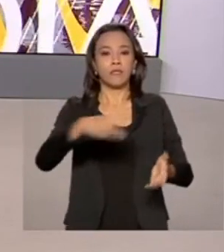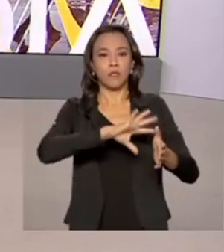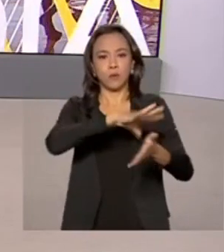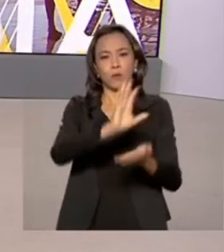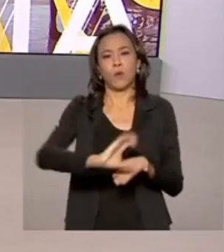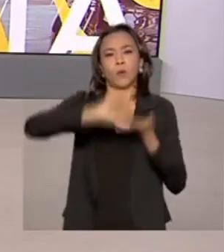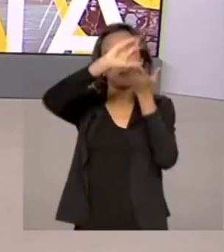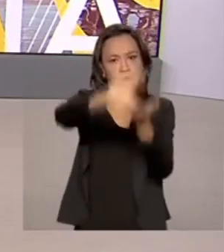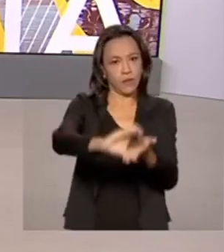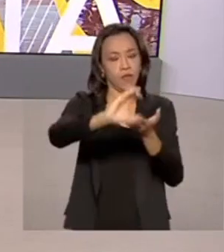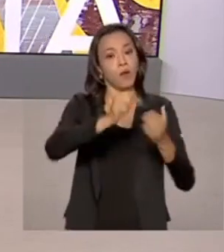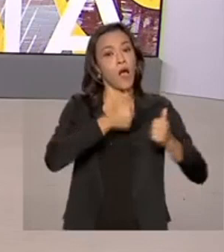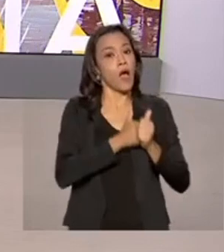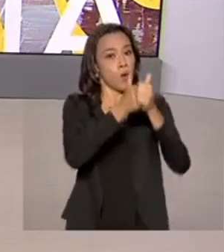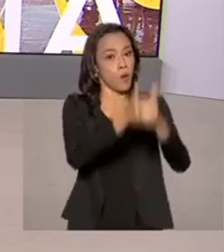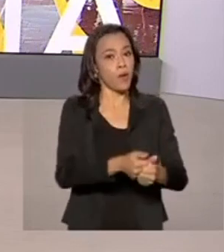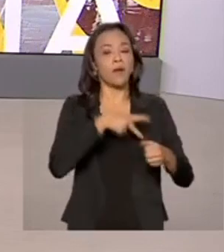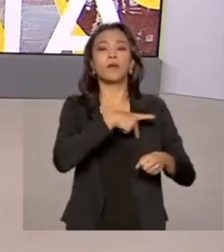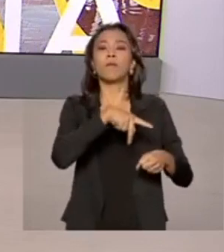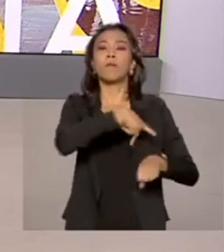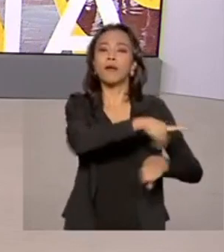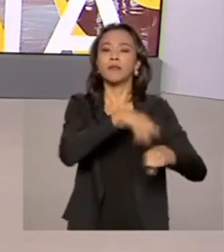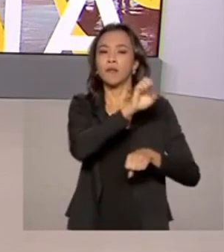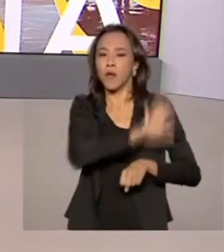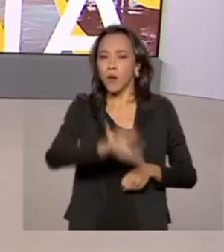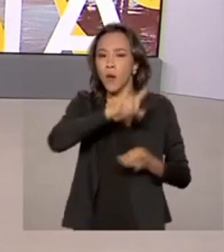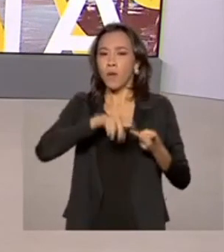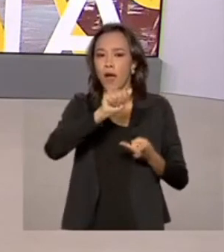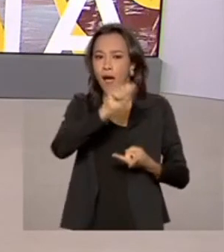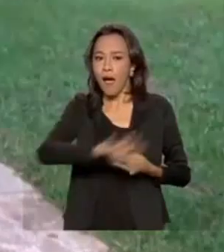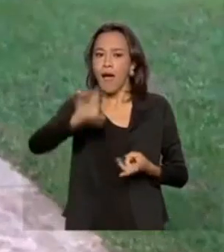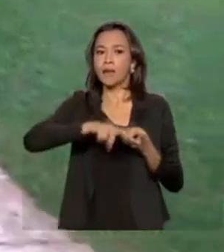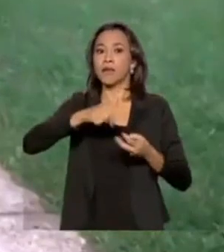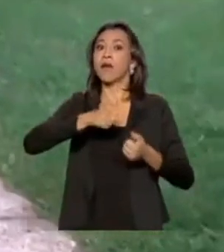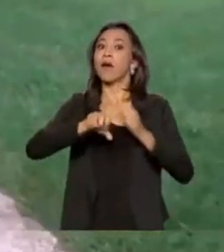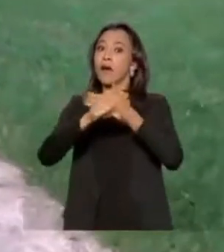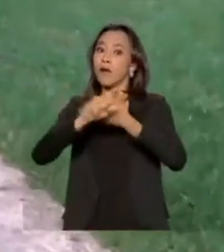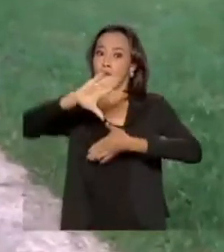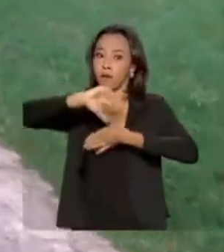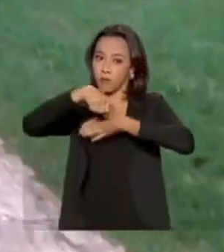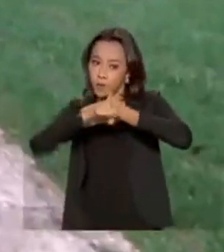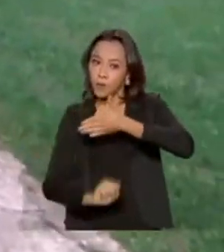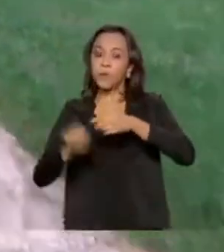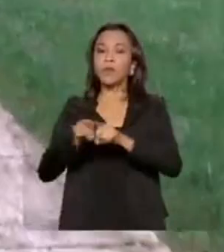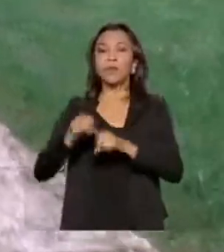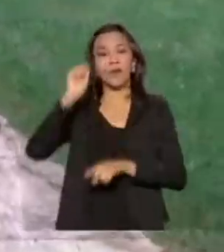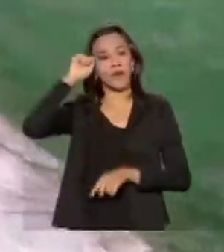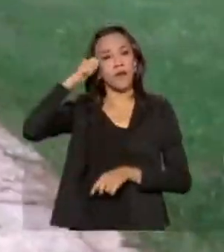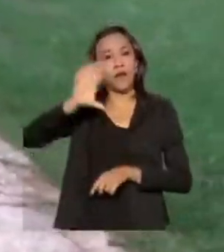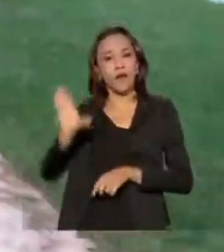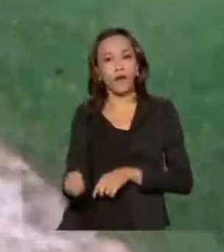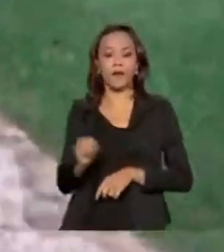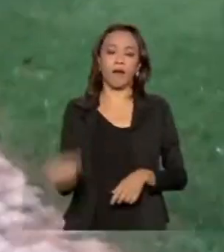acompanha os embaixadores de países da Europa, Ásia, América do Sul e África. O primeiro ponto a ser